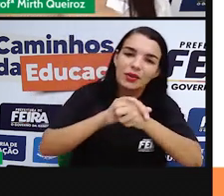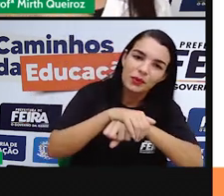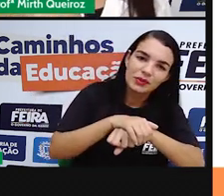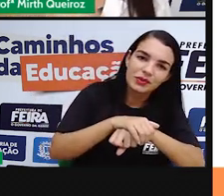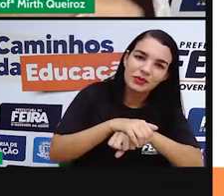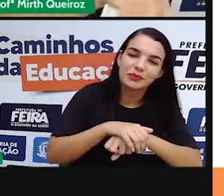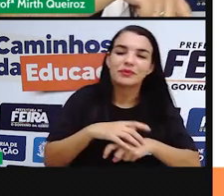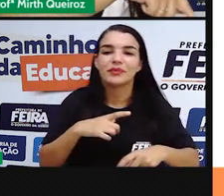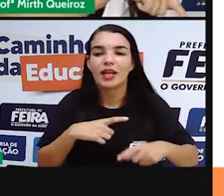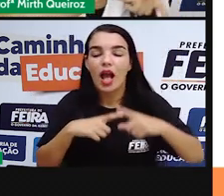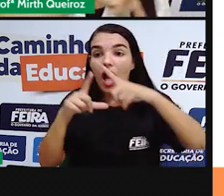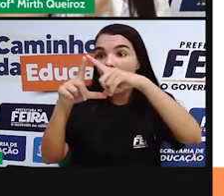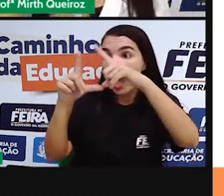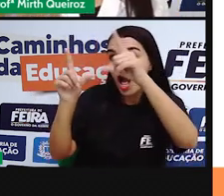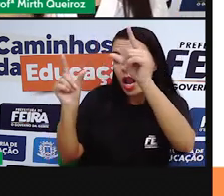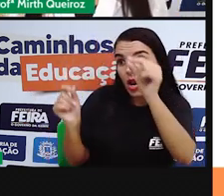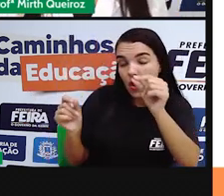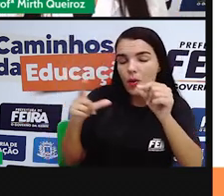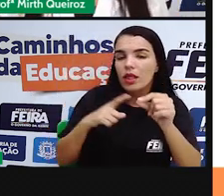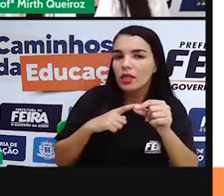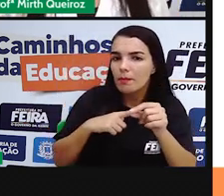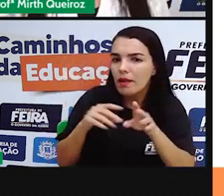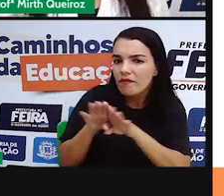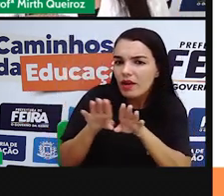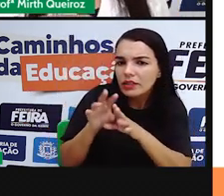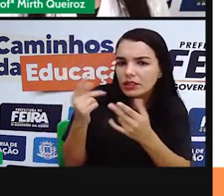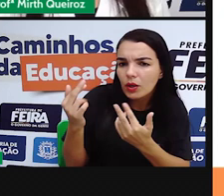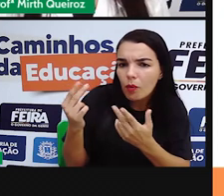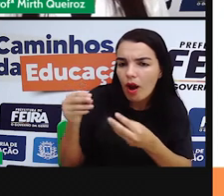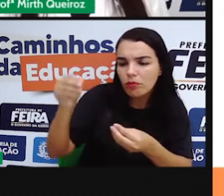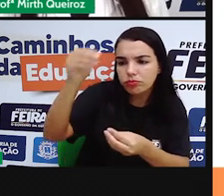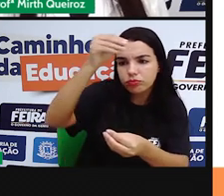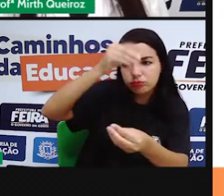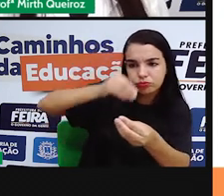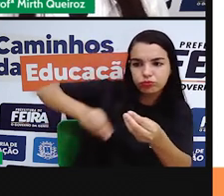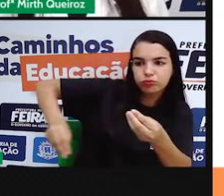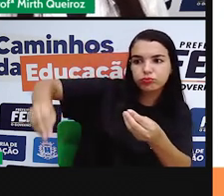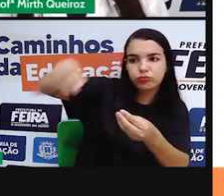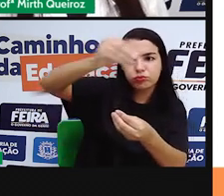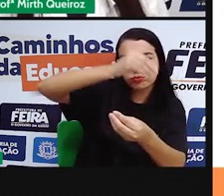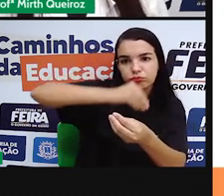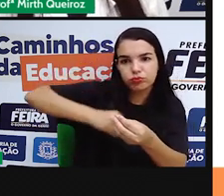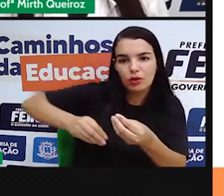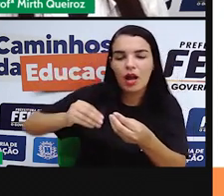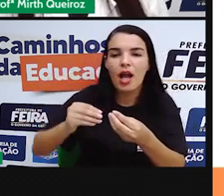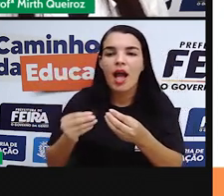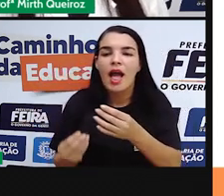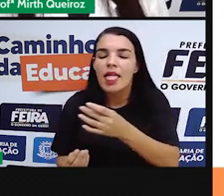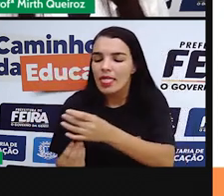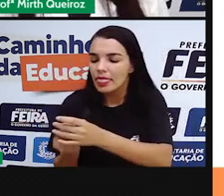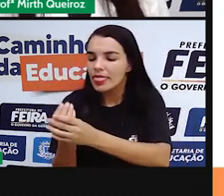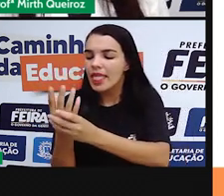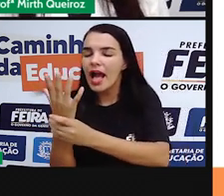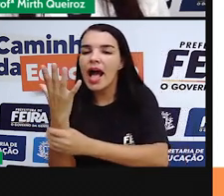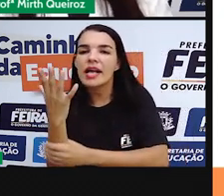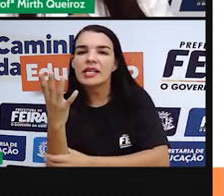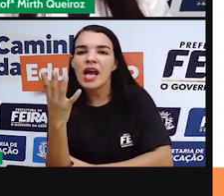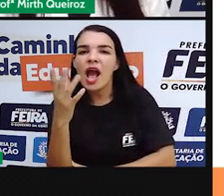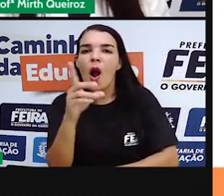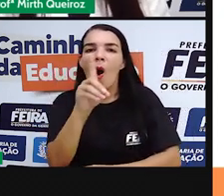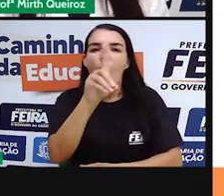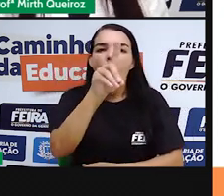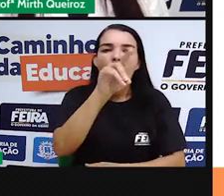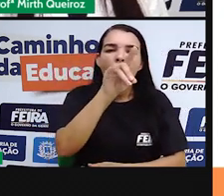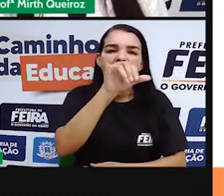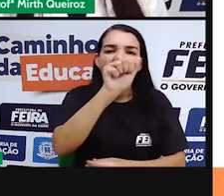translação, que a Lua gira em torno da Terra, vai dar origem aos dias do mês,